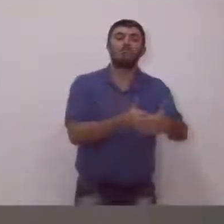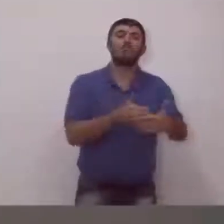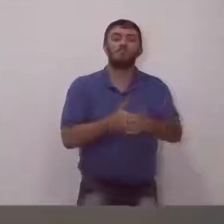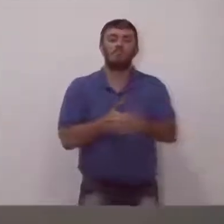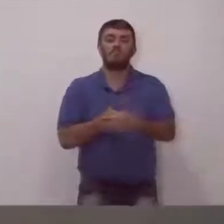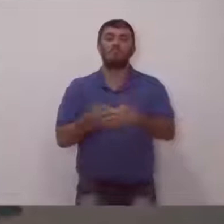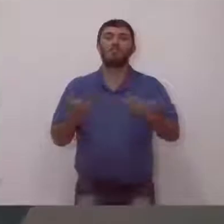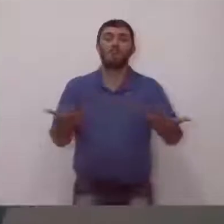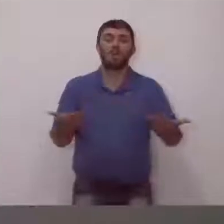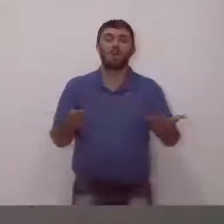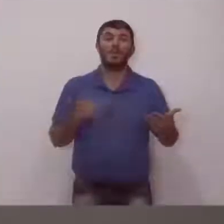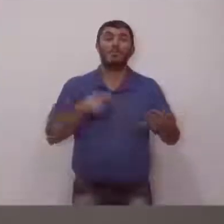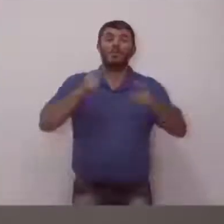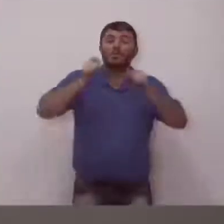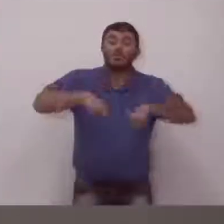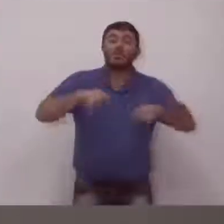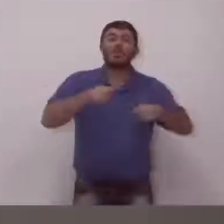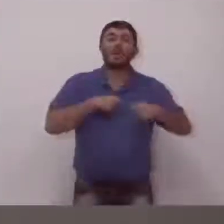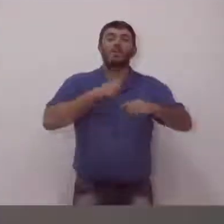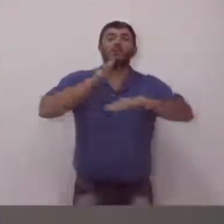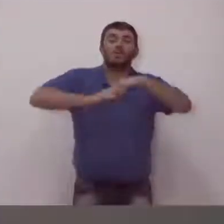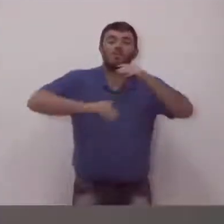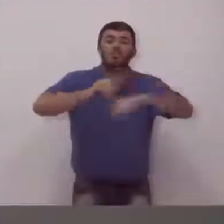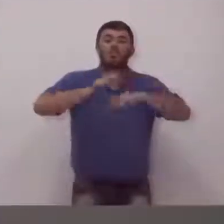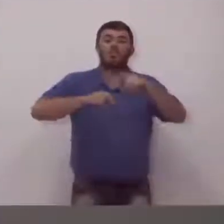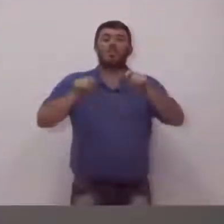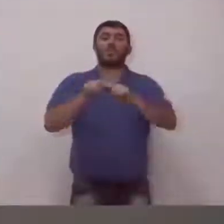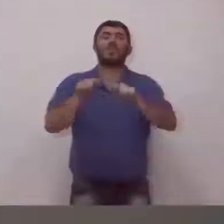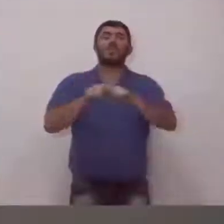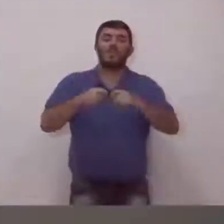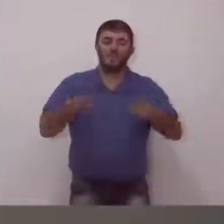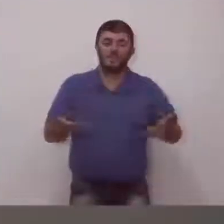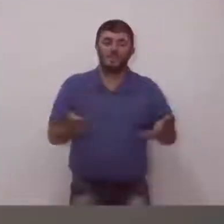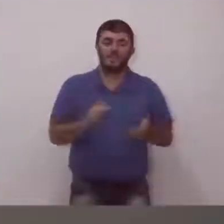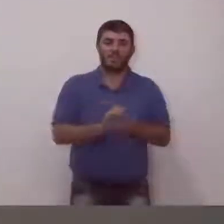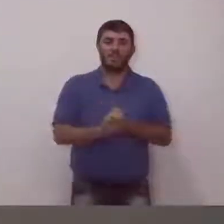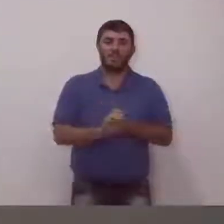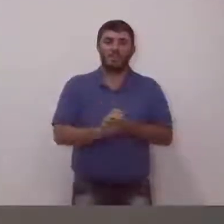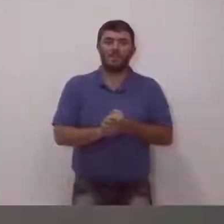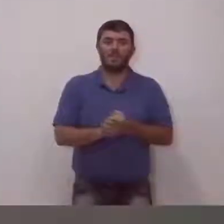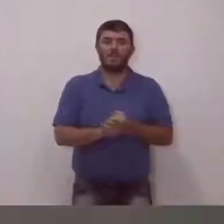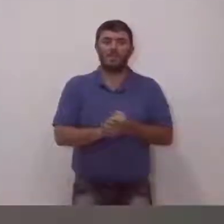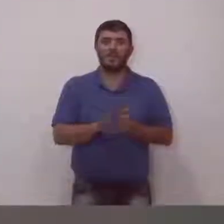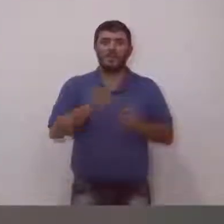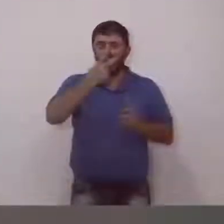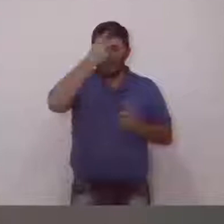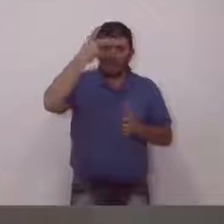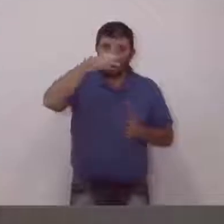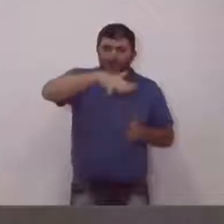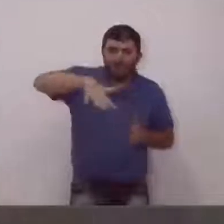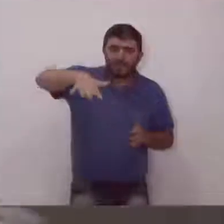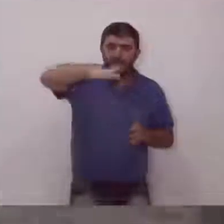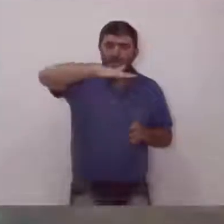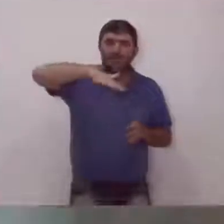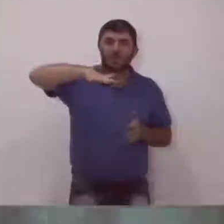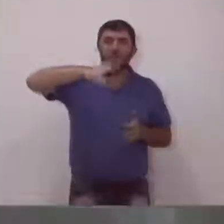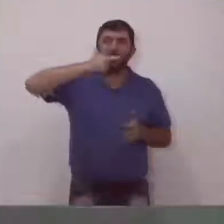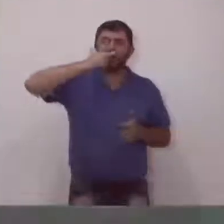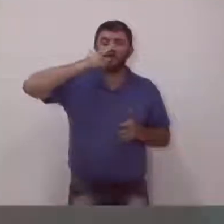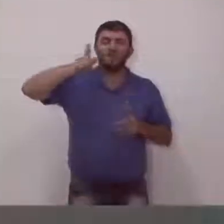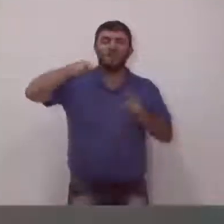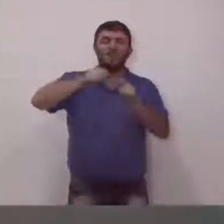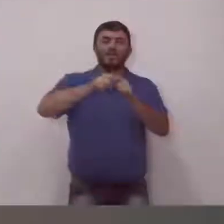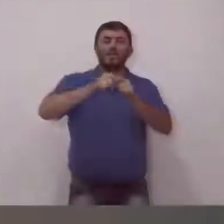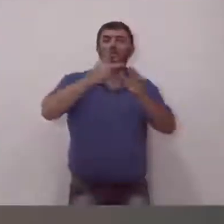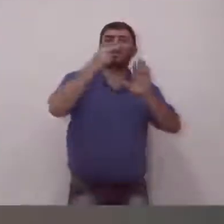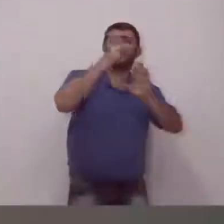Quais são as funções, as ferramentas que o vereador pode usar aqui na casa? Então, as pessoas acabam elaborando alguns projetos de